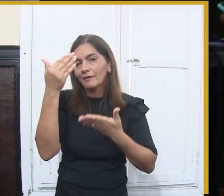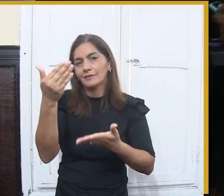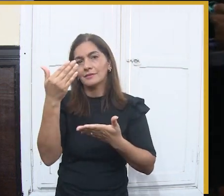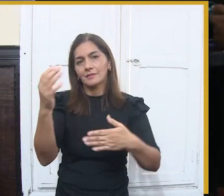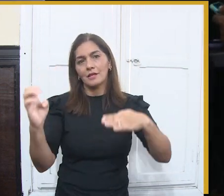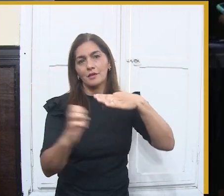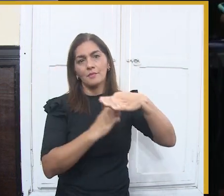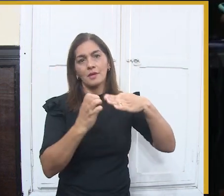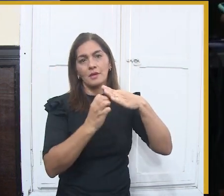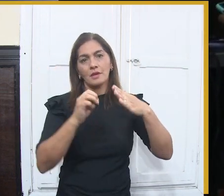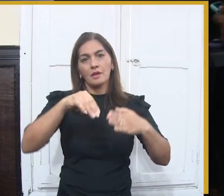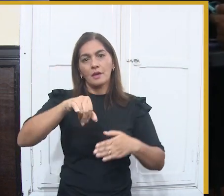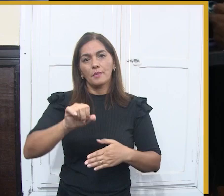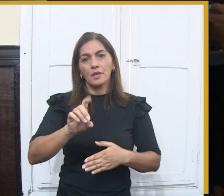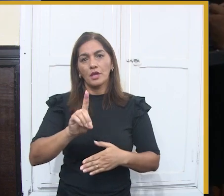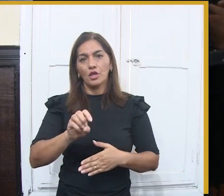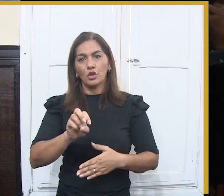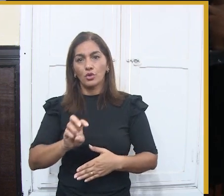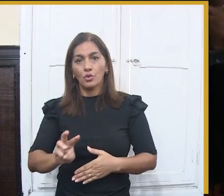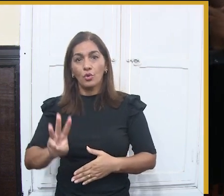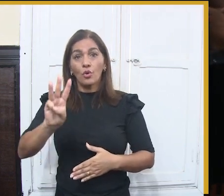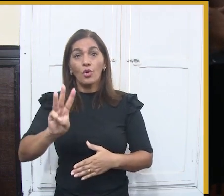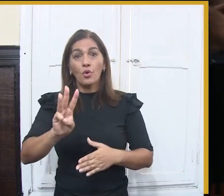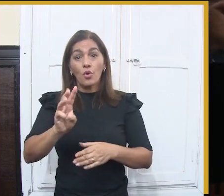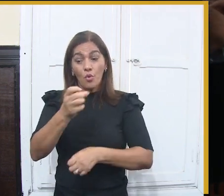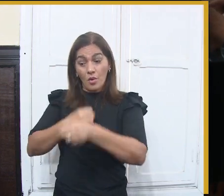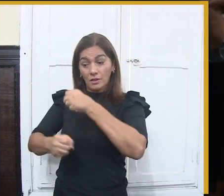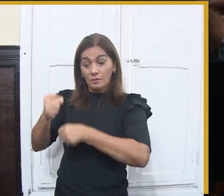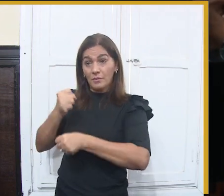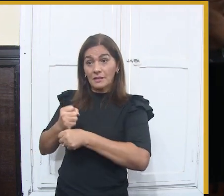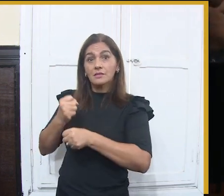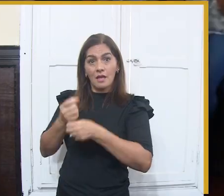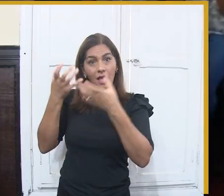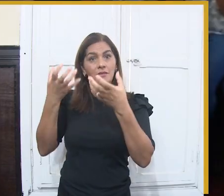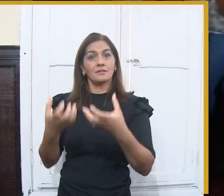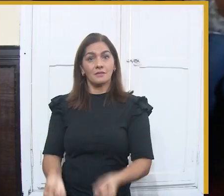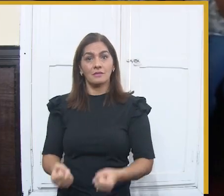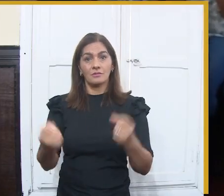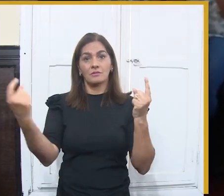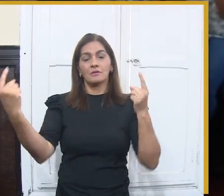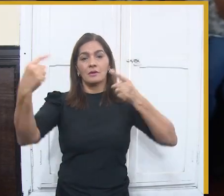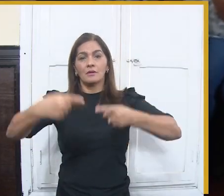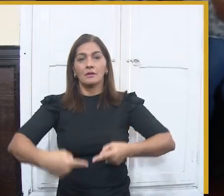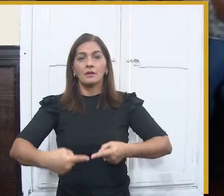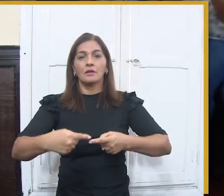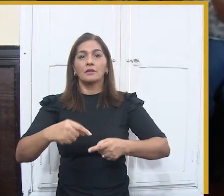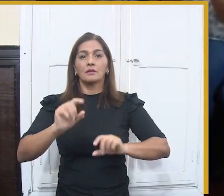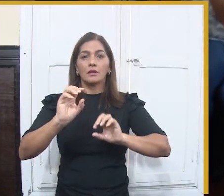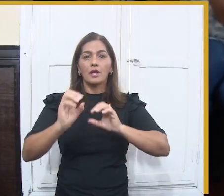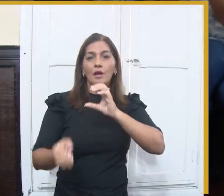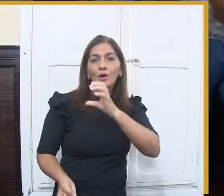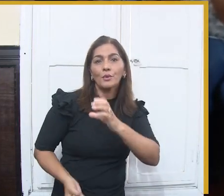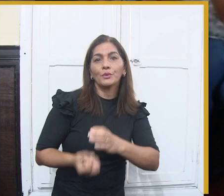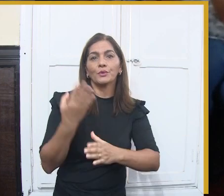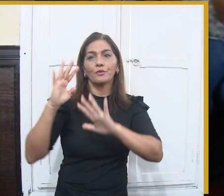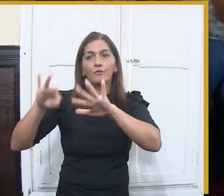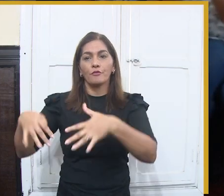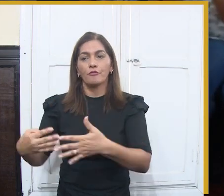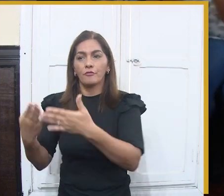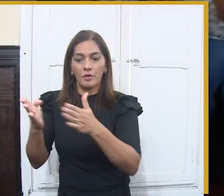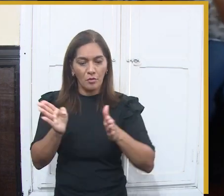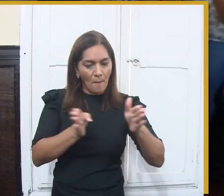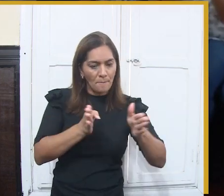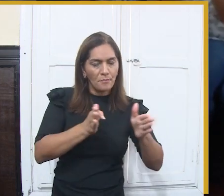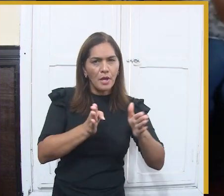pudesse fazer toda a captação, toda a montagem e decoração. Então, aqui é uma manifestação pública,